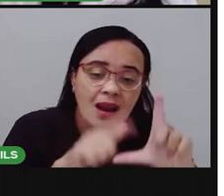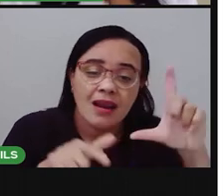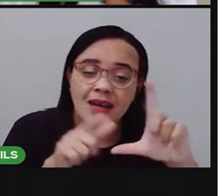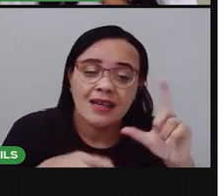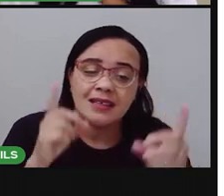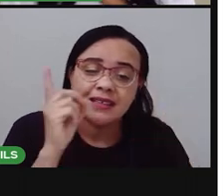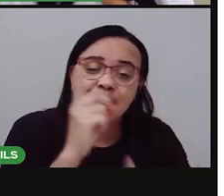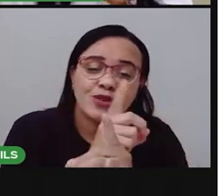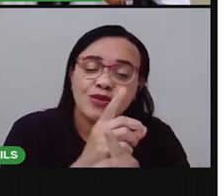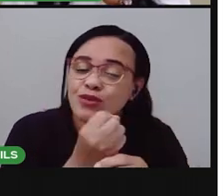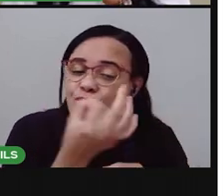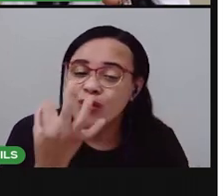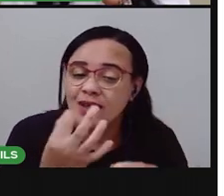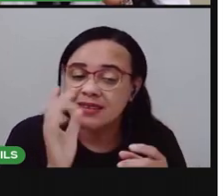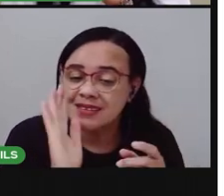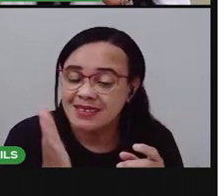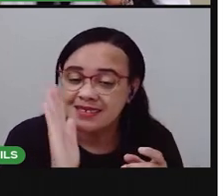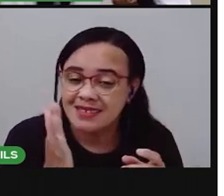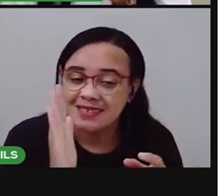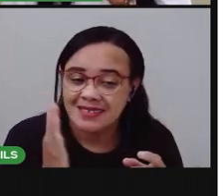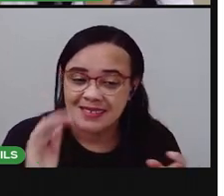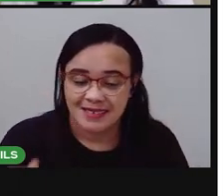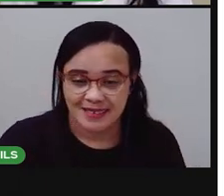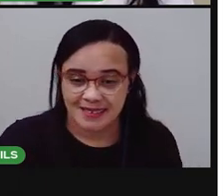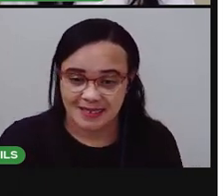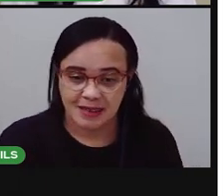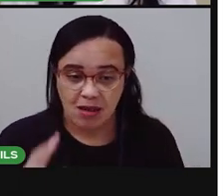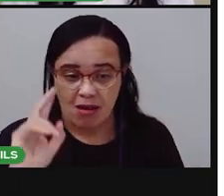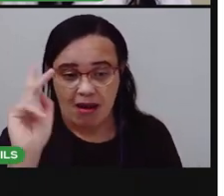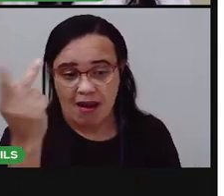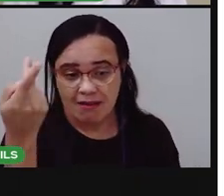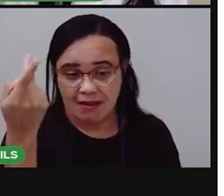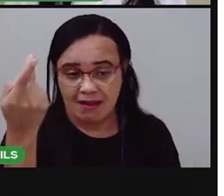Vou falar a outra. Letra H.